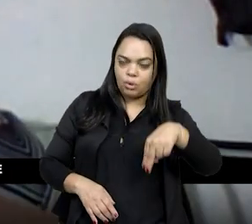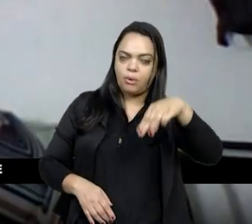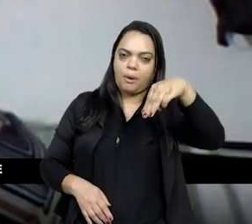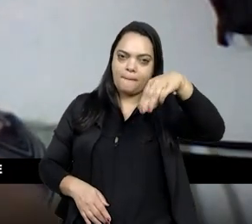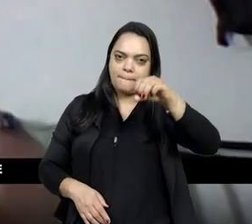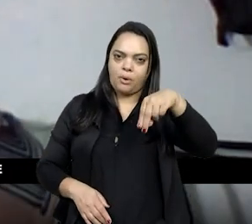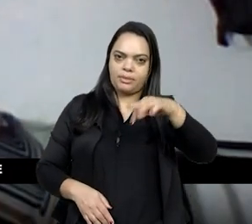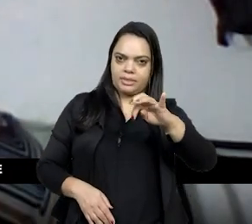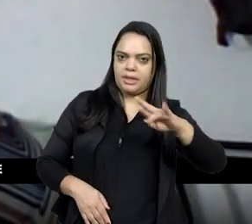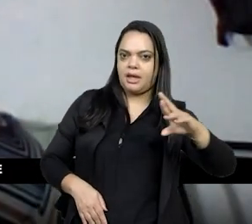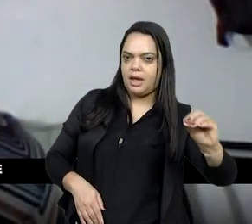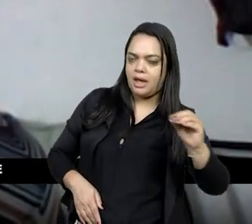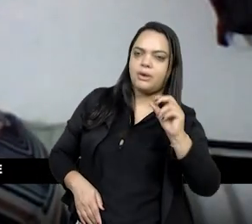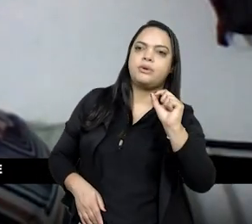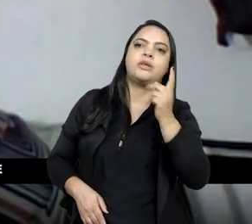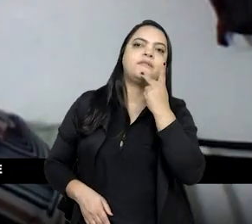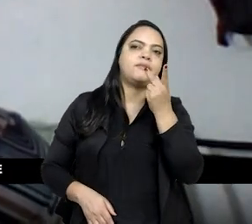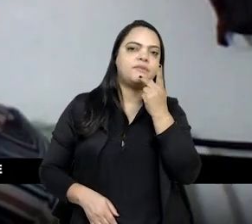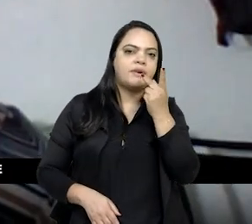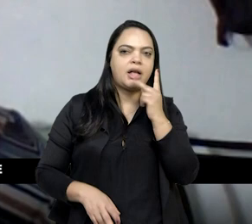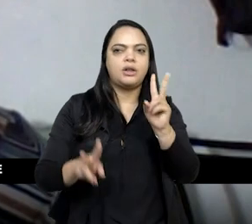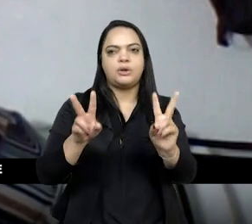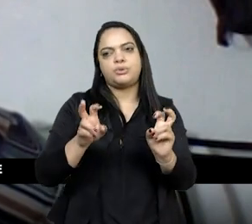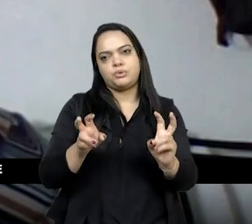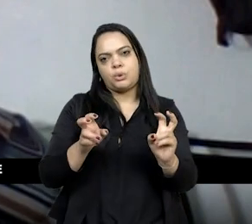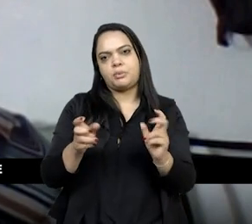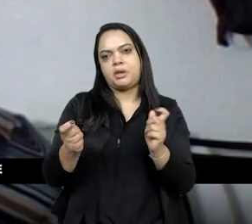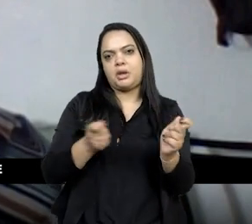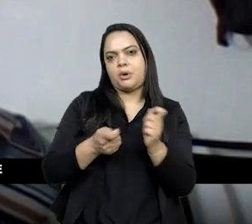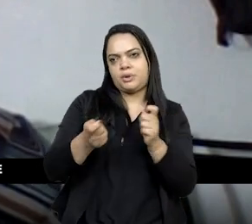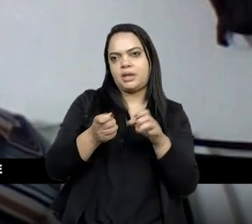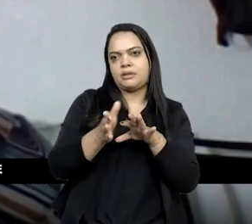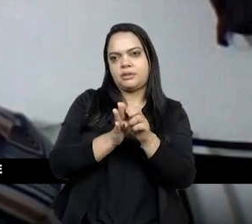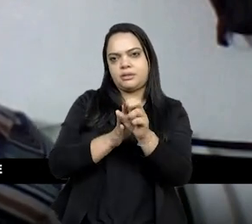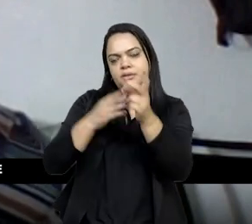negociação também nas pesquisas dele, mas